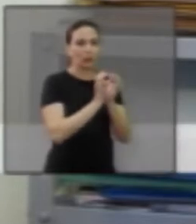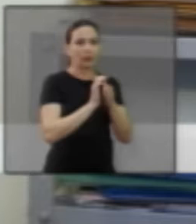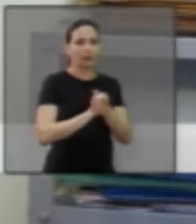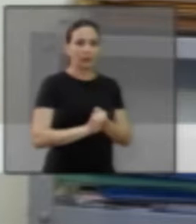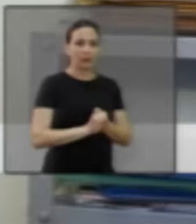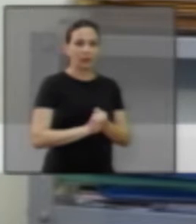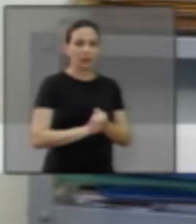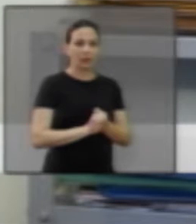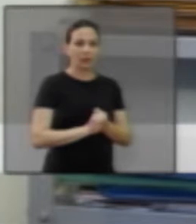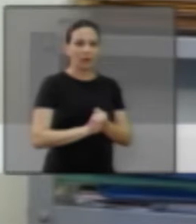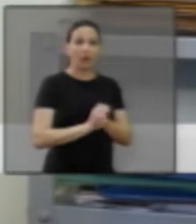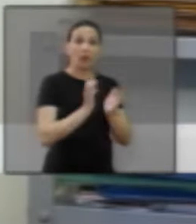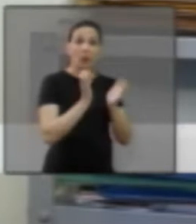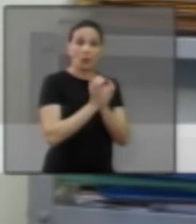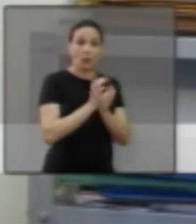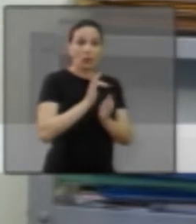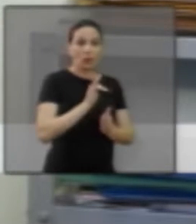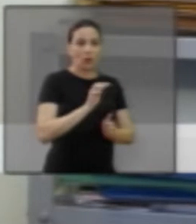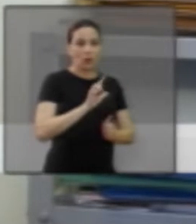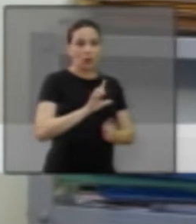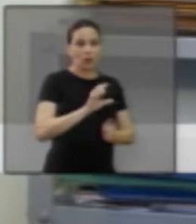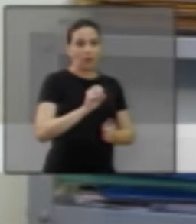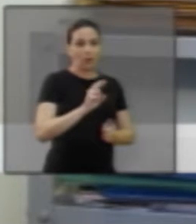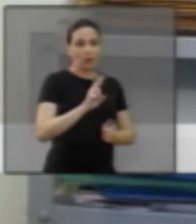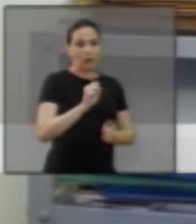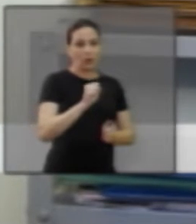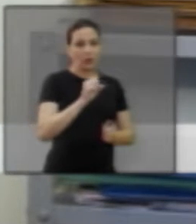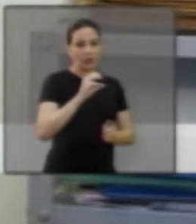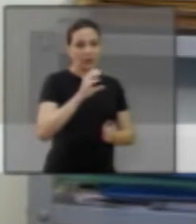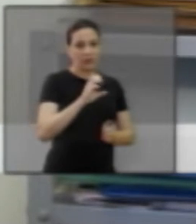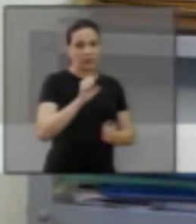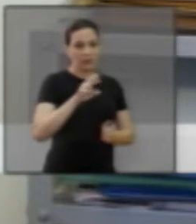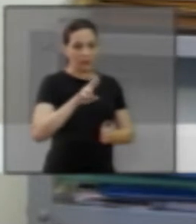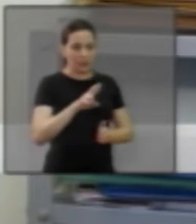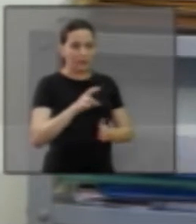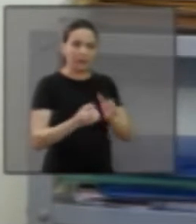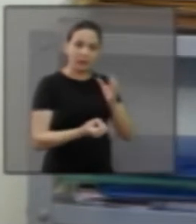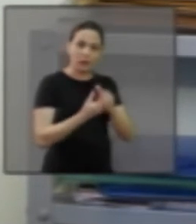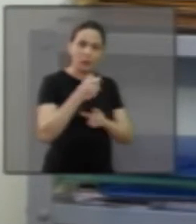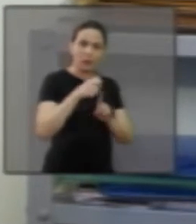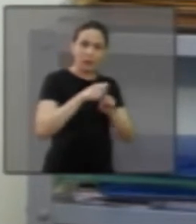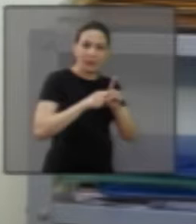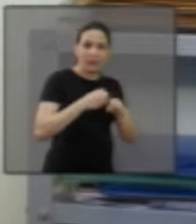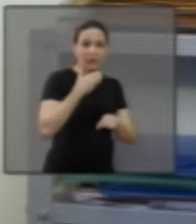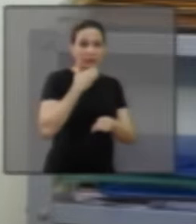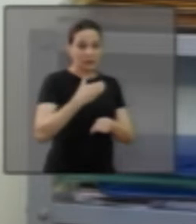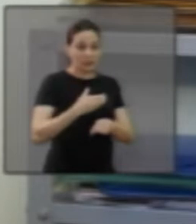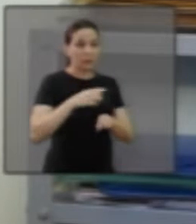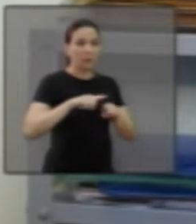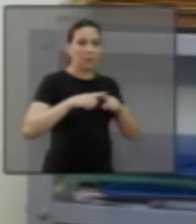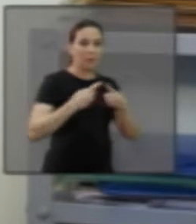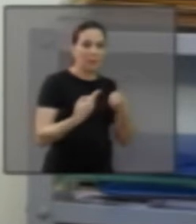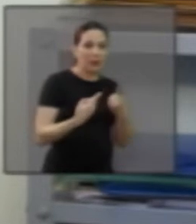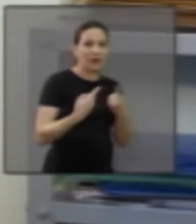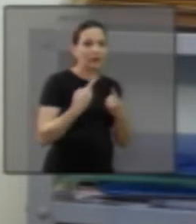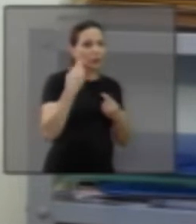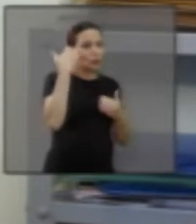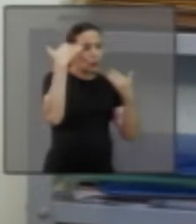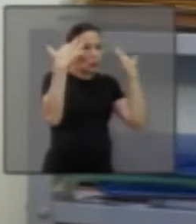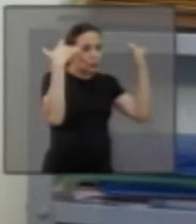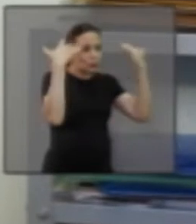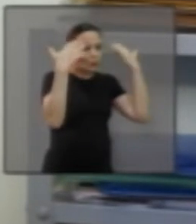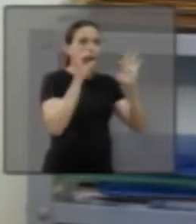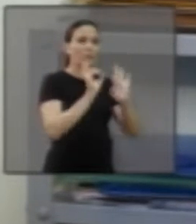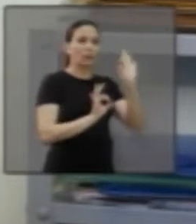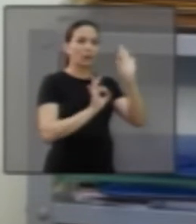O grupo Florescer foi criado agora em dezembro, mas já era um sonho,